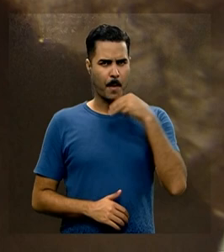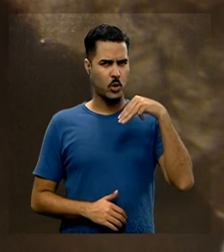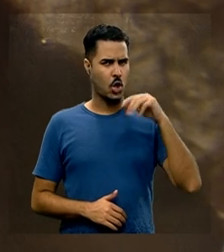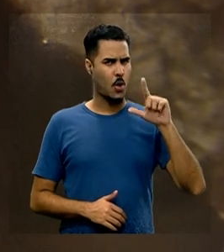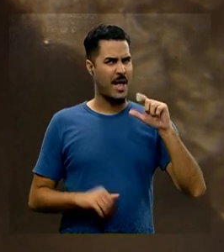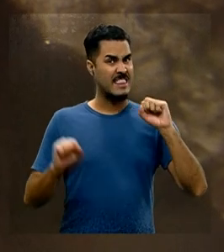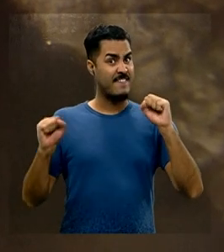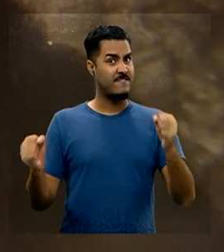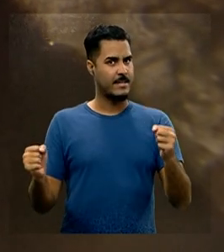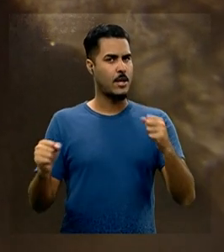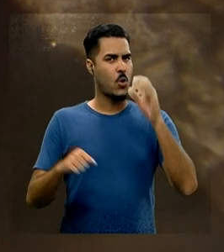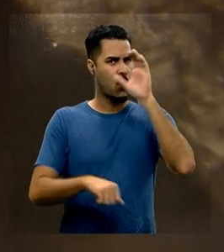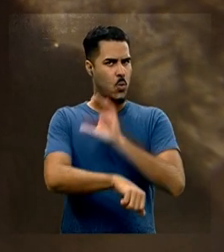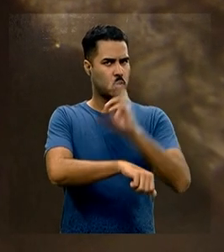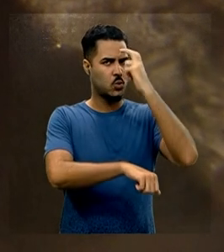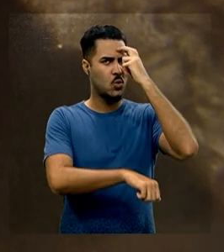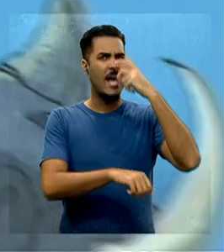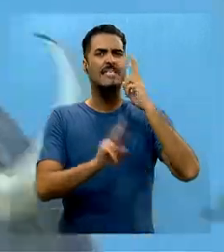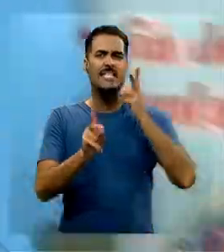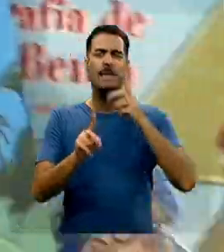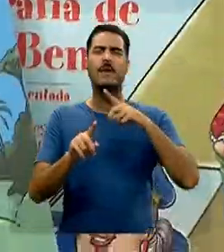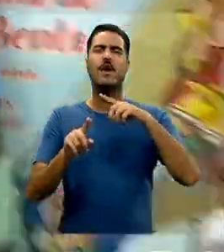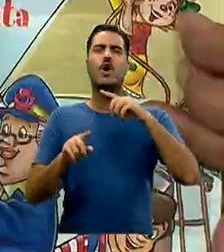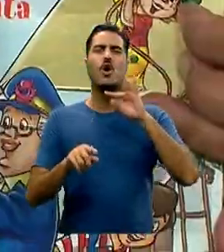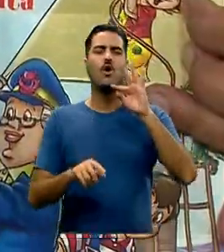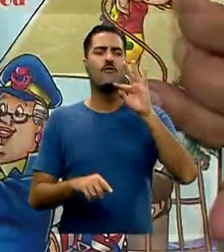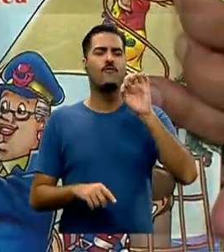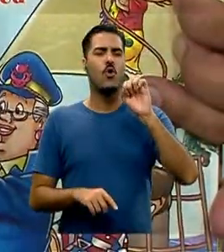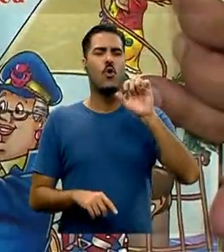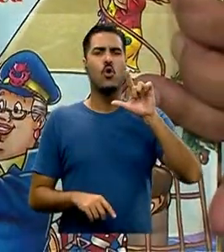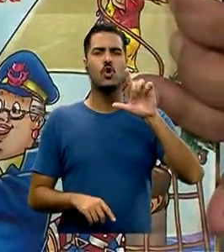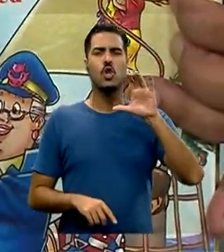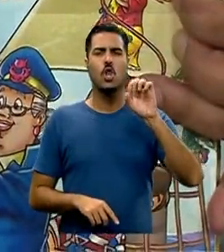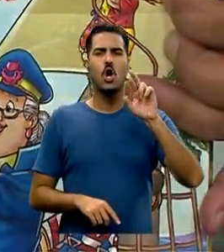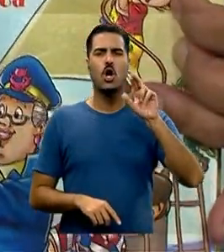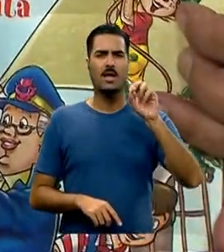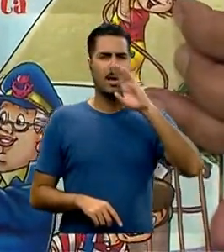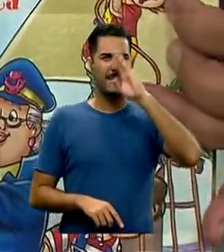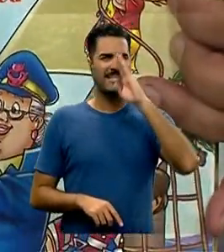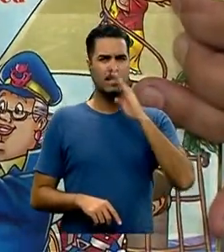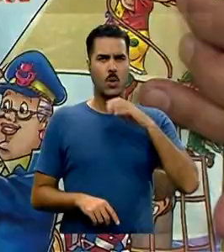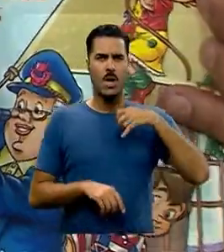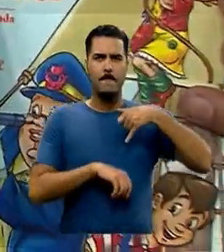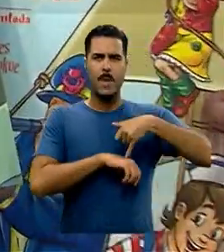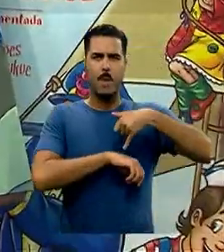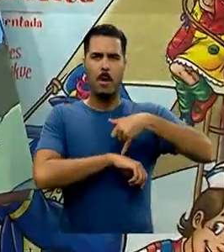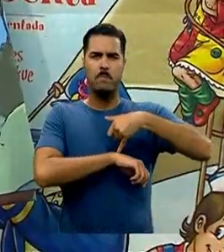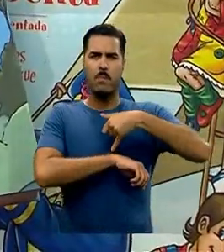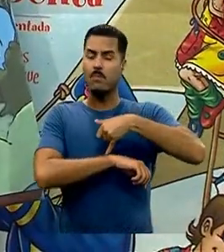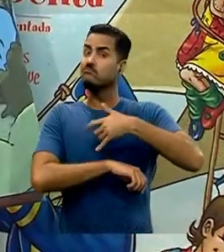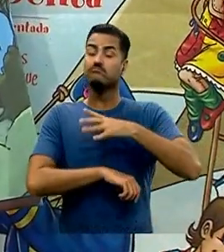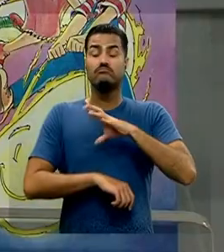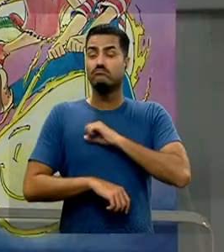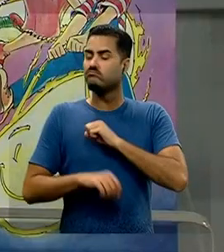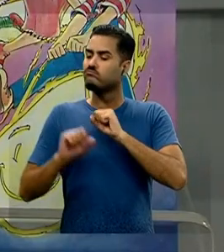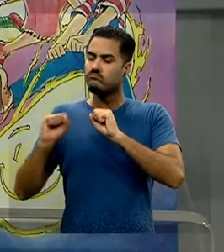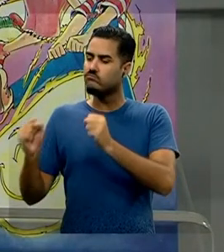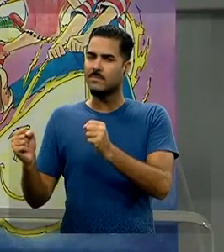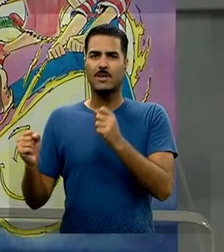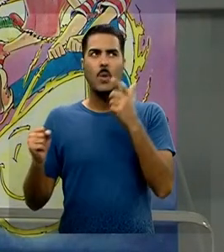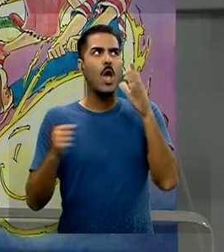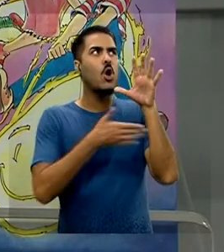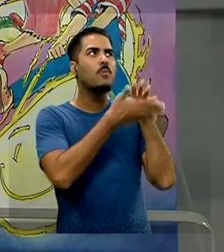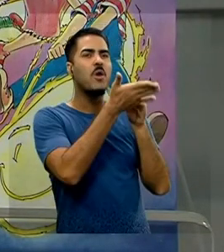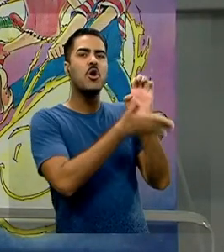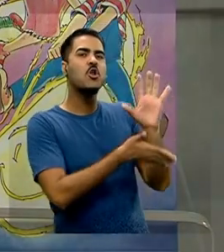popularizou personagens do folclore brasileiro, como Saci, em histórias que em nada perdem para contos de fada europeus. Além dos